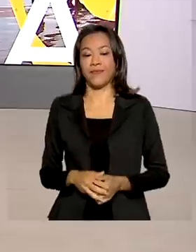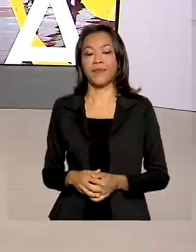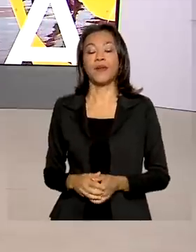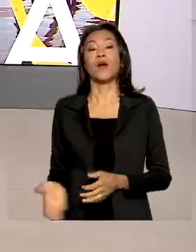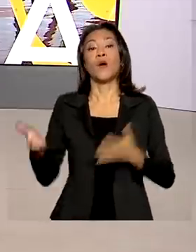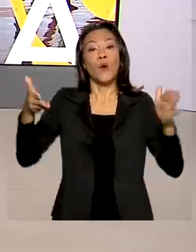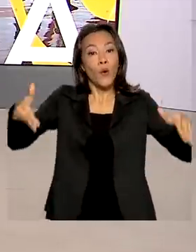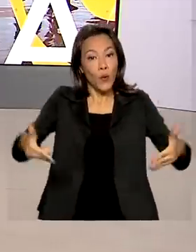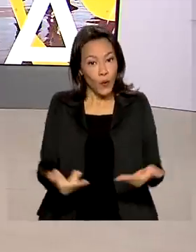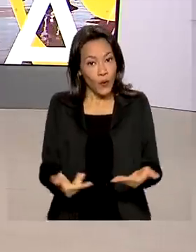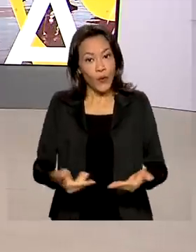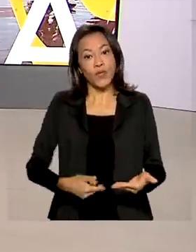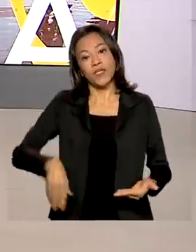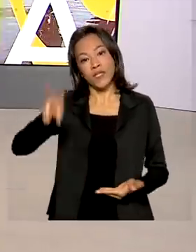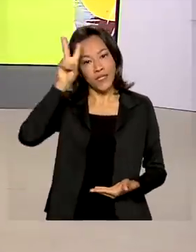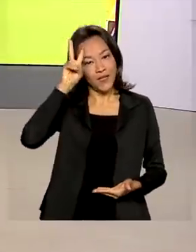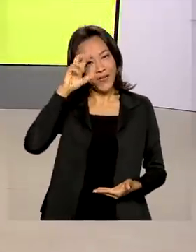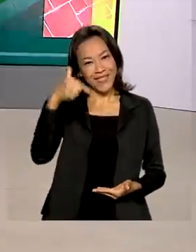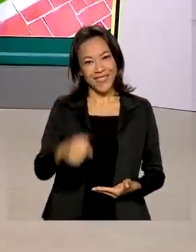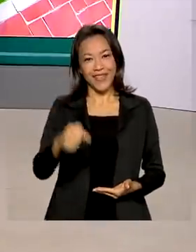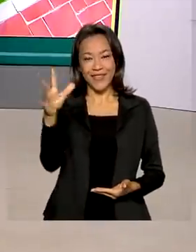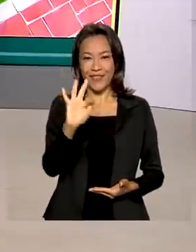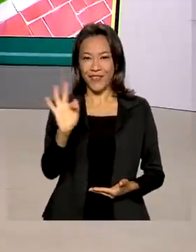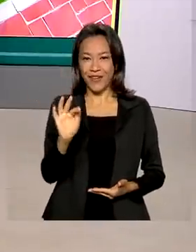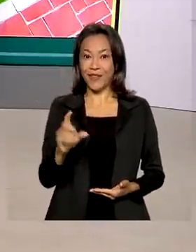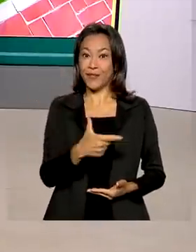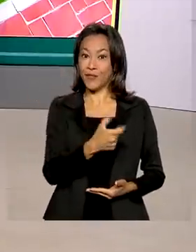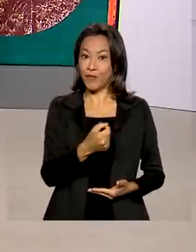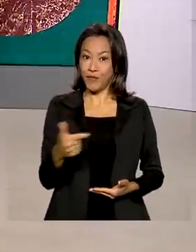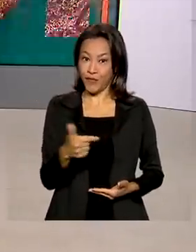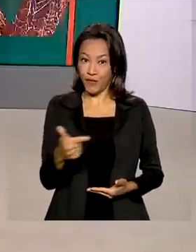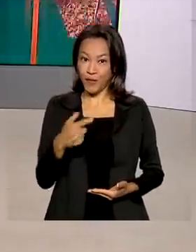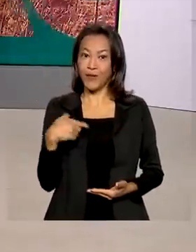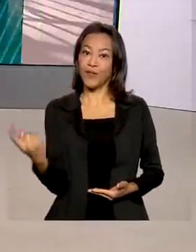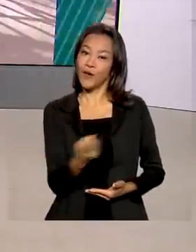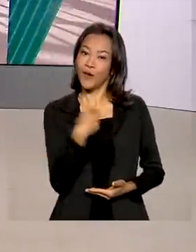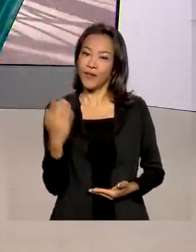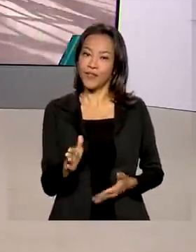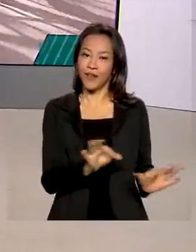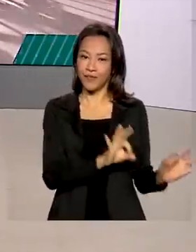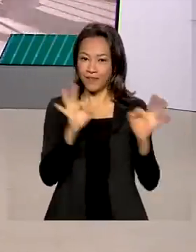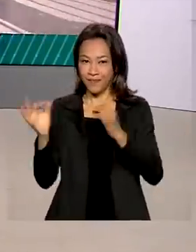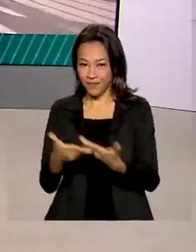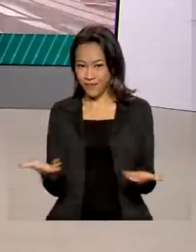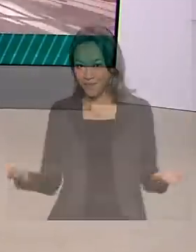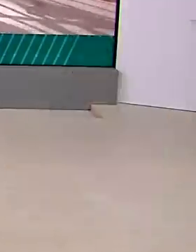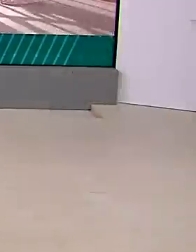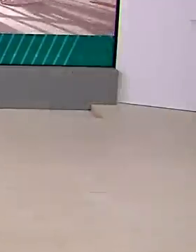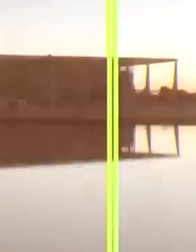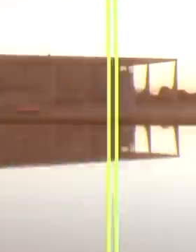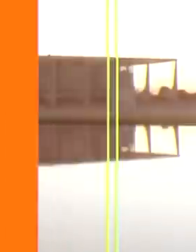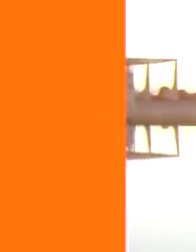Hoje é segunda-feira, 7 de fevereiro de 2022. O Brasil em dia está começando.